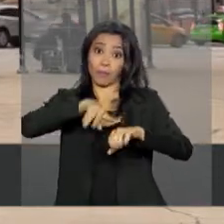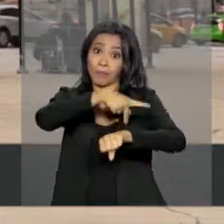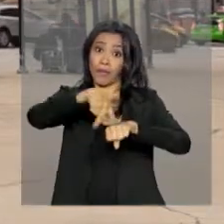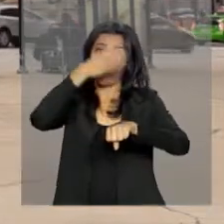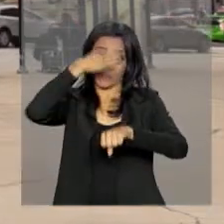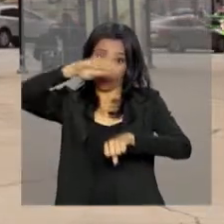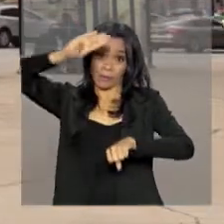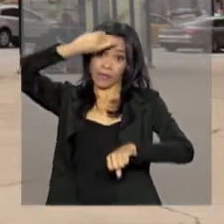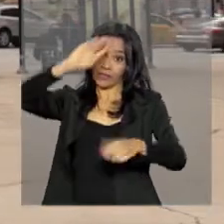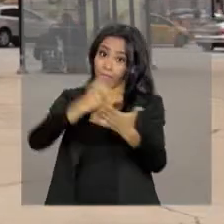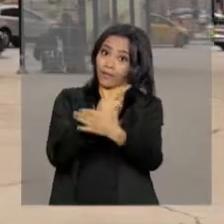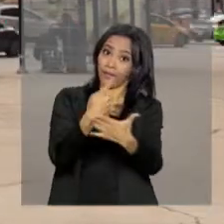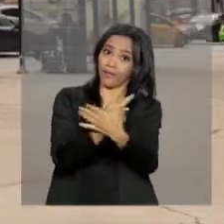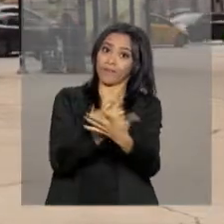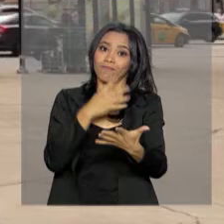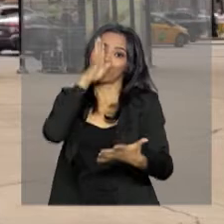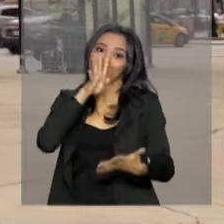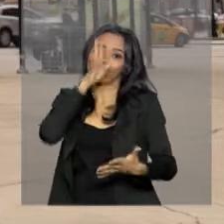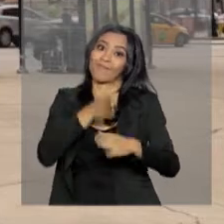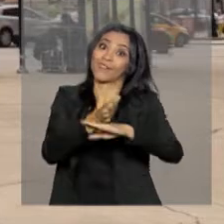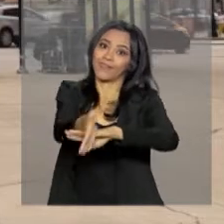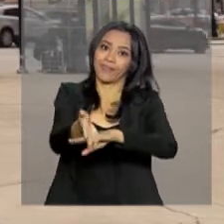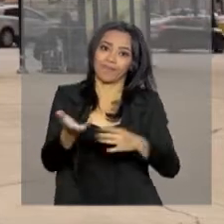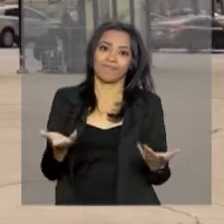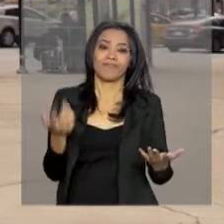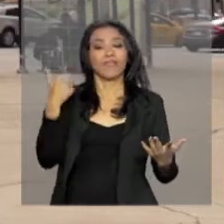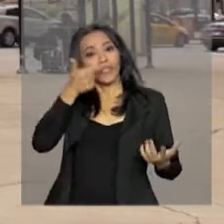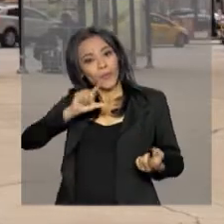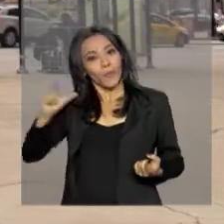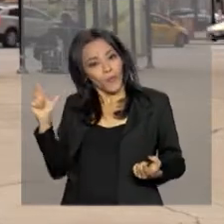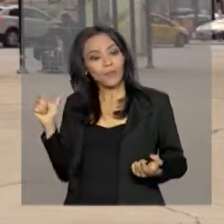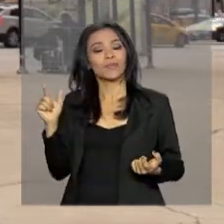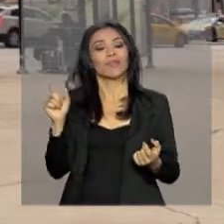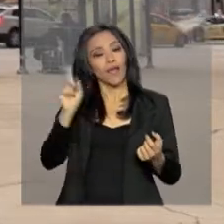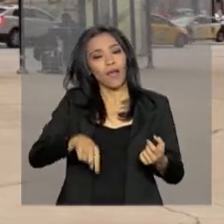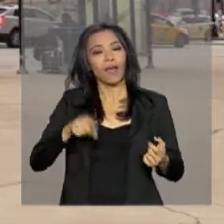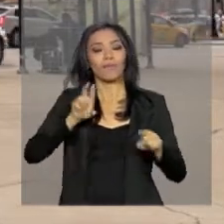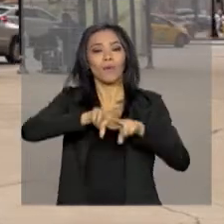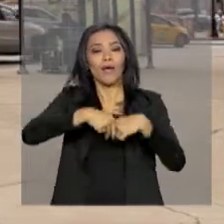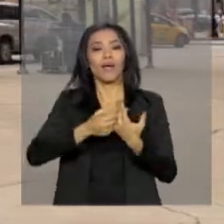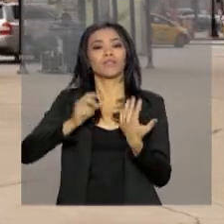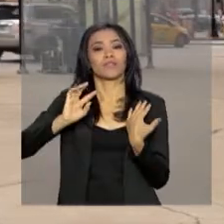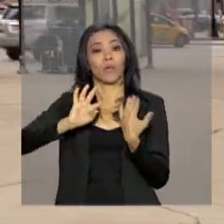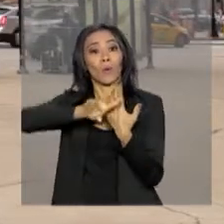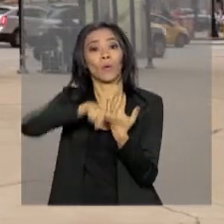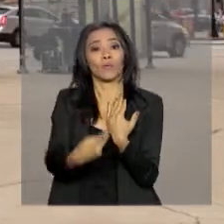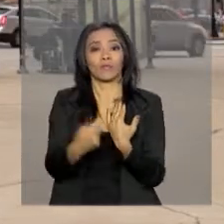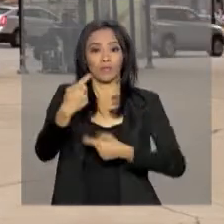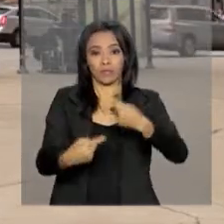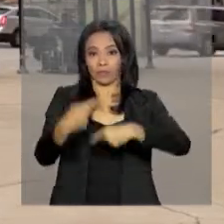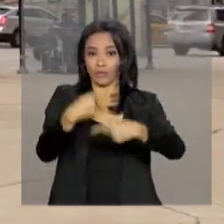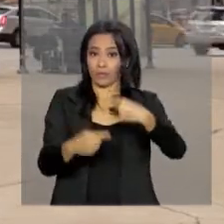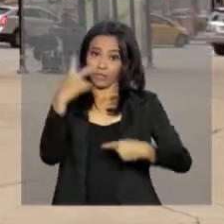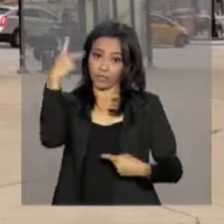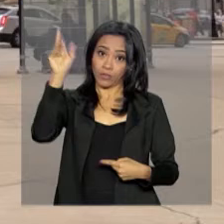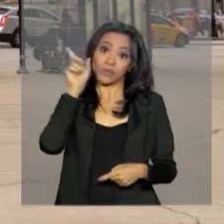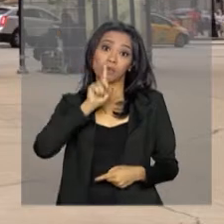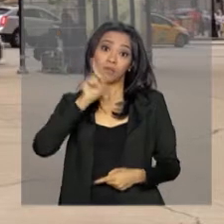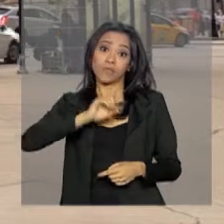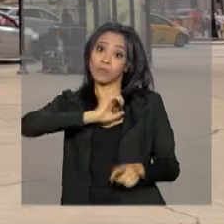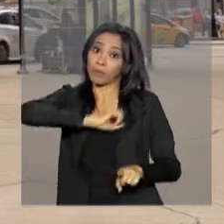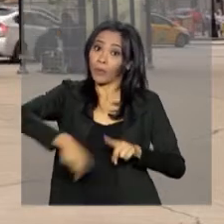ilegal. A separação das famílias de brasileiros e de outras nacionalidades é consequência da política de tolerância zero contra a imigração ilegal,